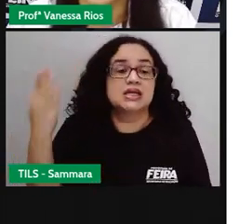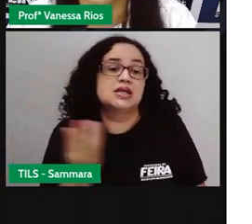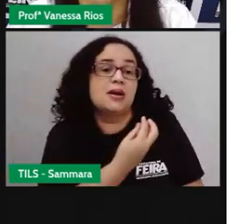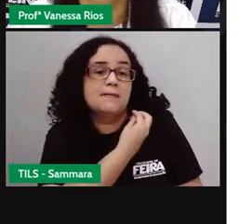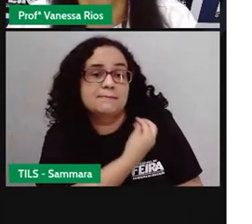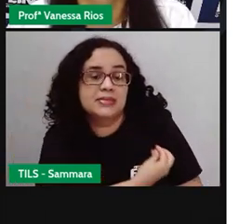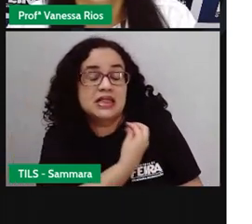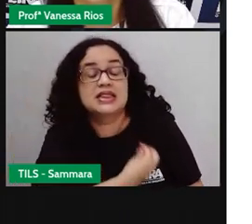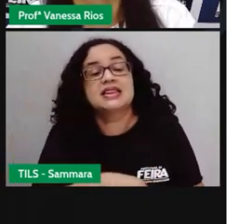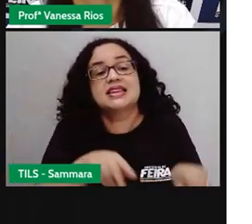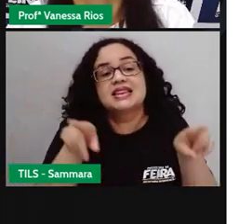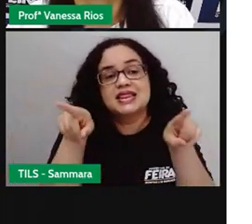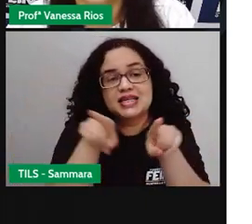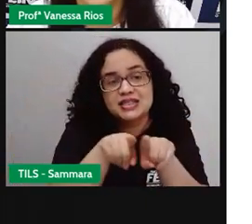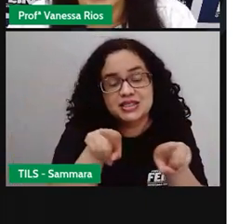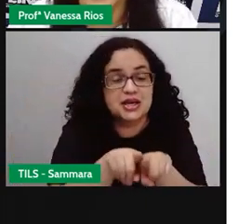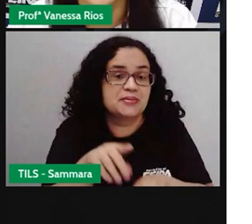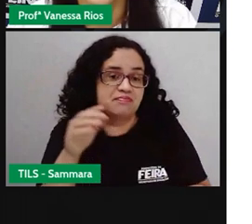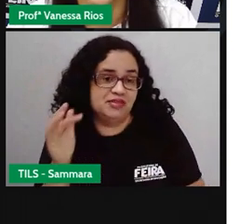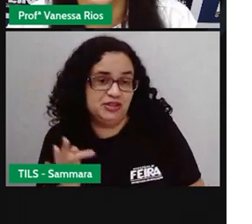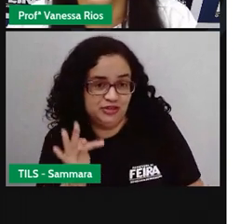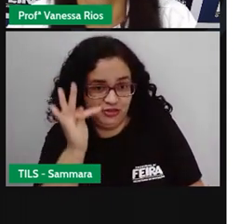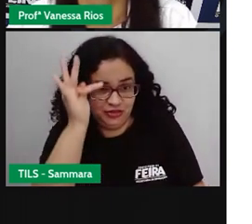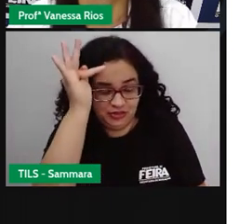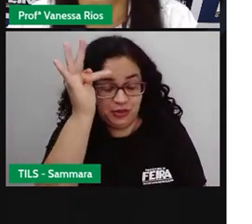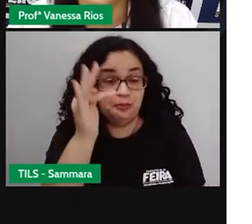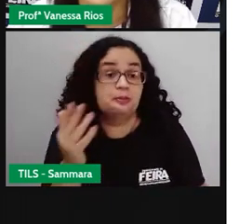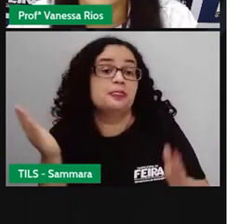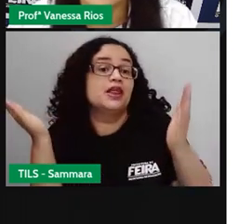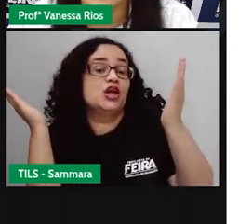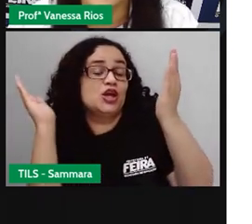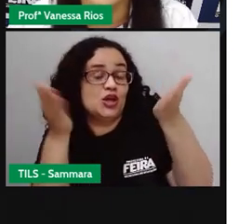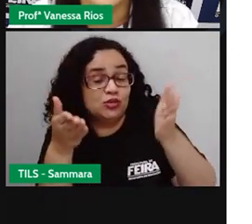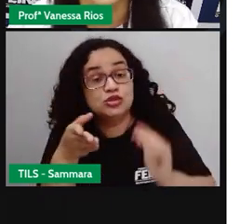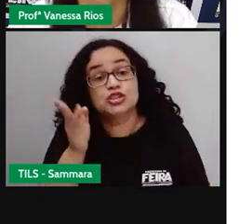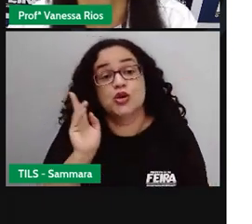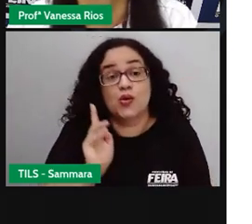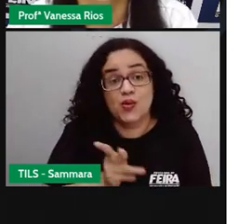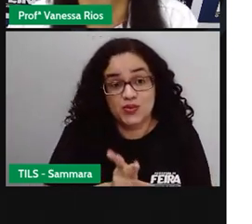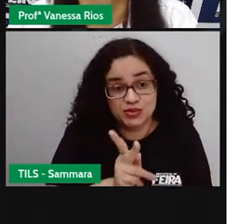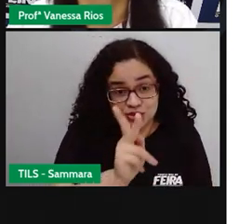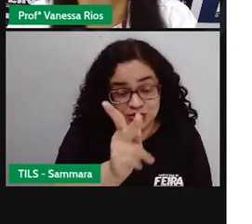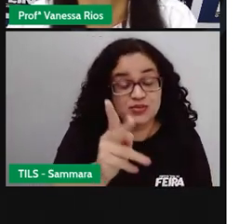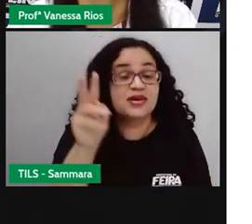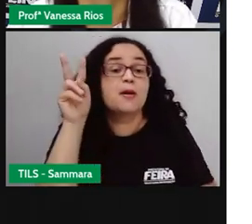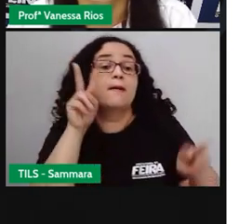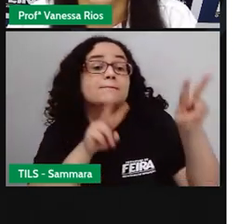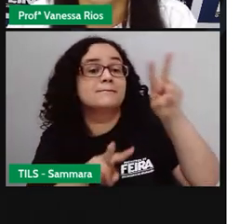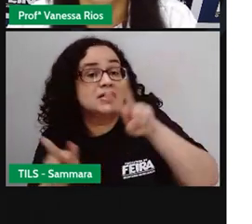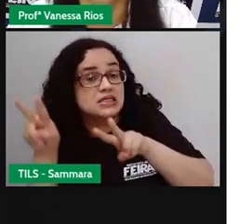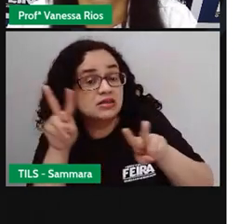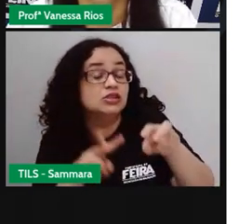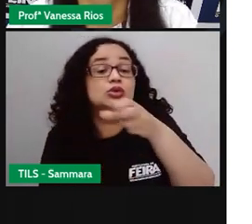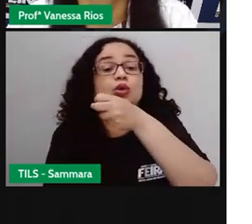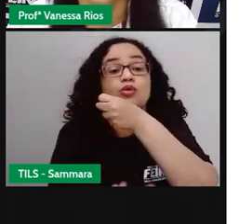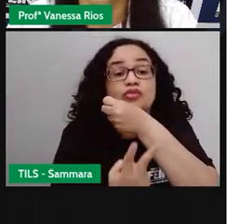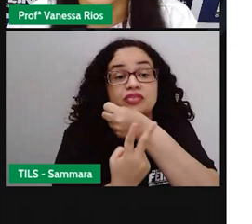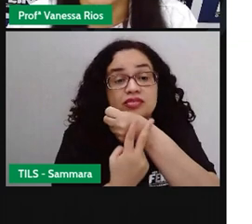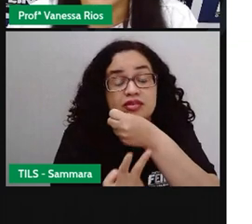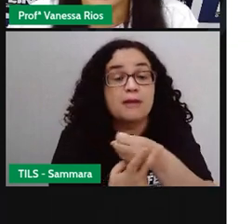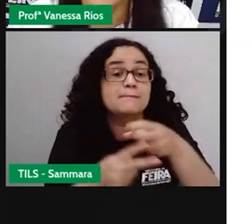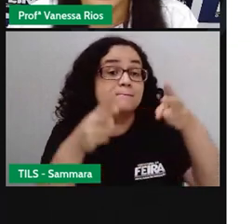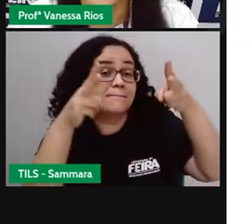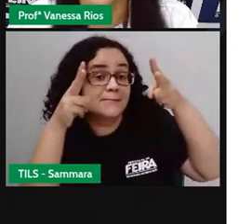presente e também sobre o futuro. E hoje a gente vai dar continuidade observando os verbos e